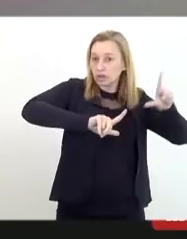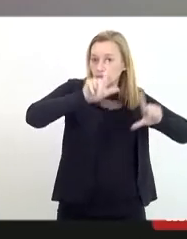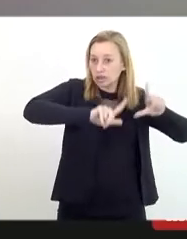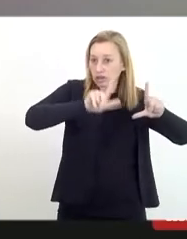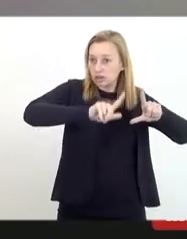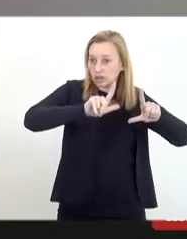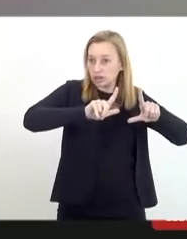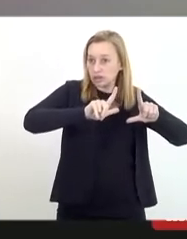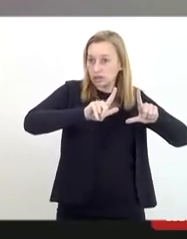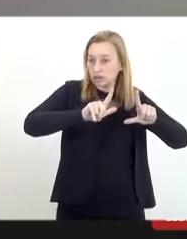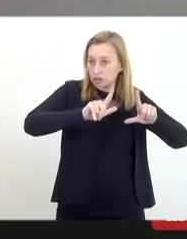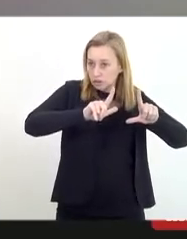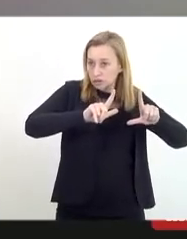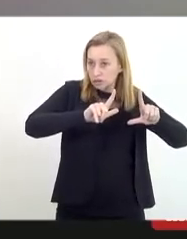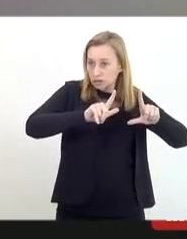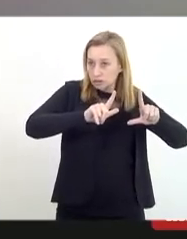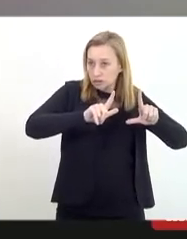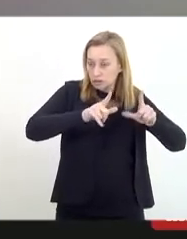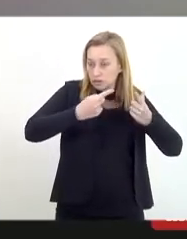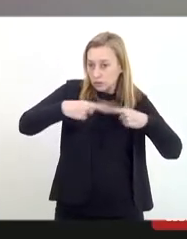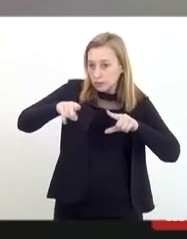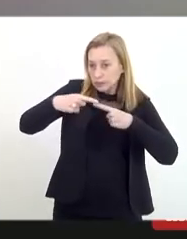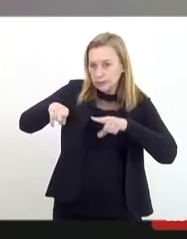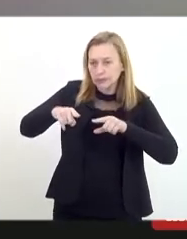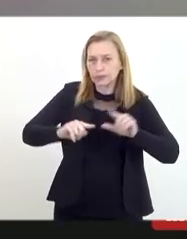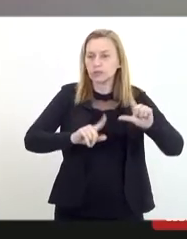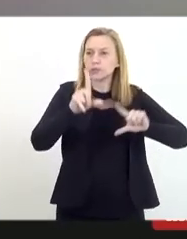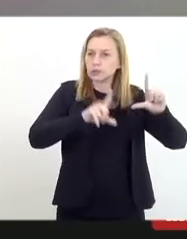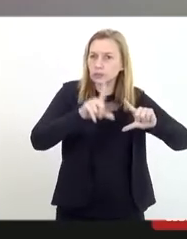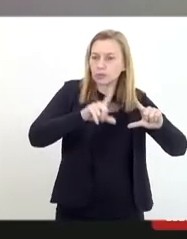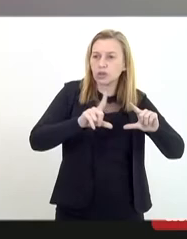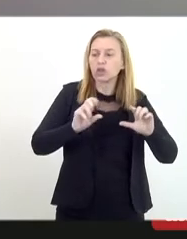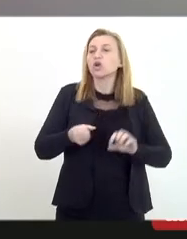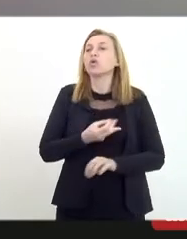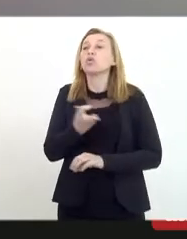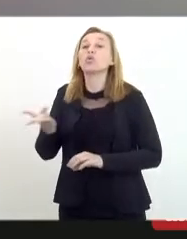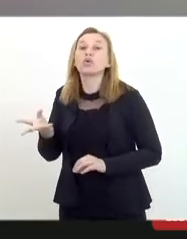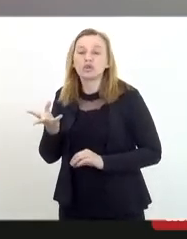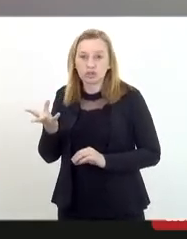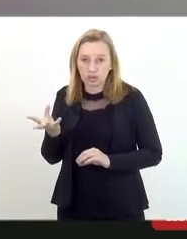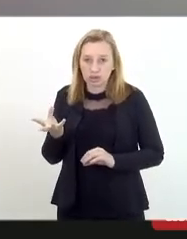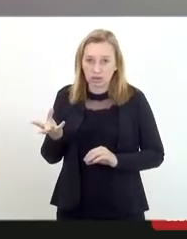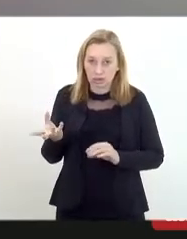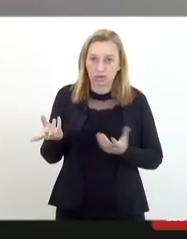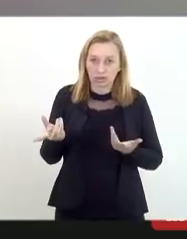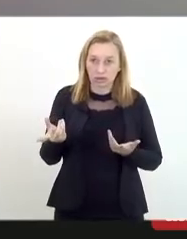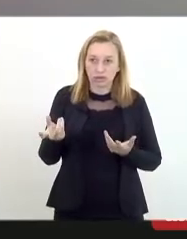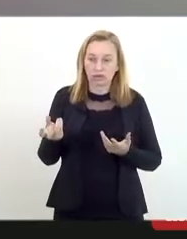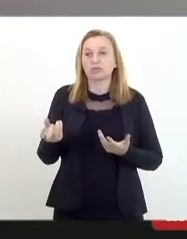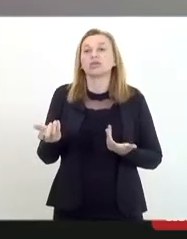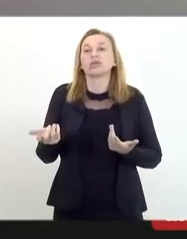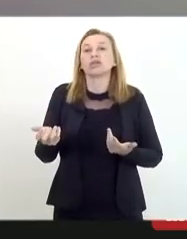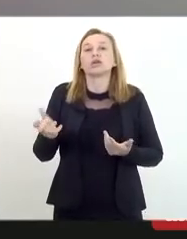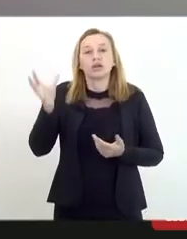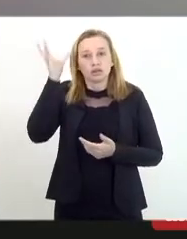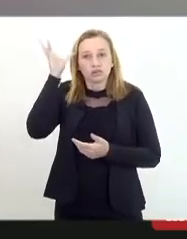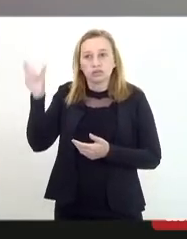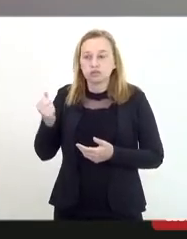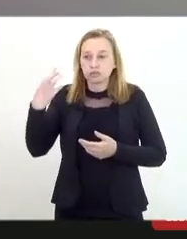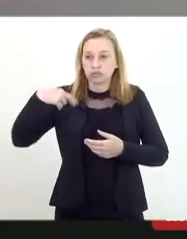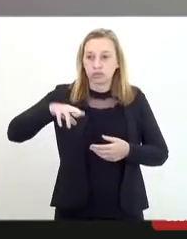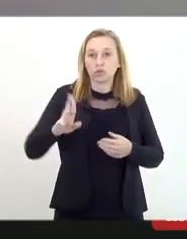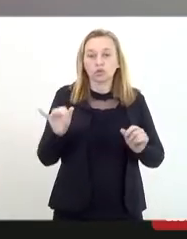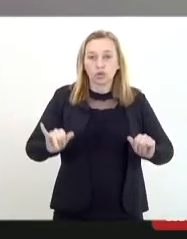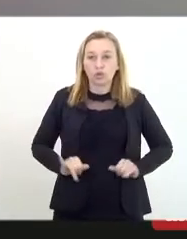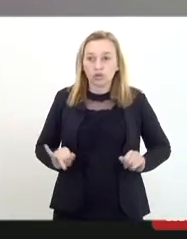perpetrados em rede nacional contra as religiões de matrizes africanas, esse processo durou 15